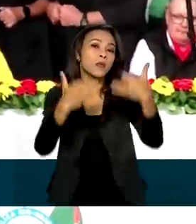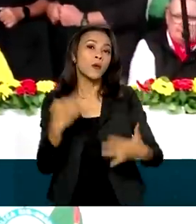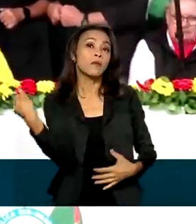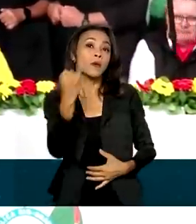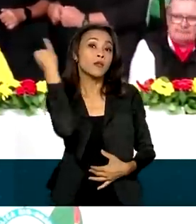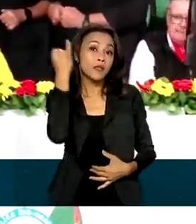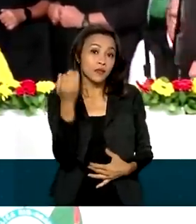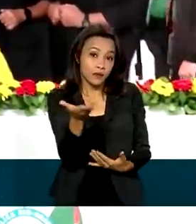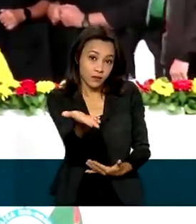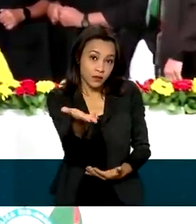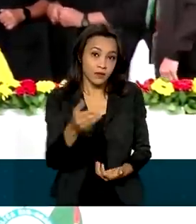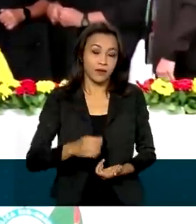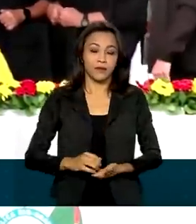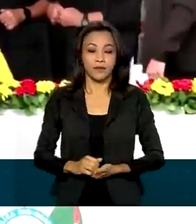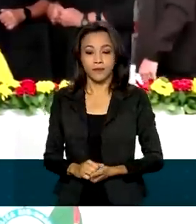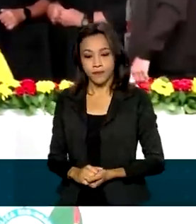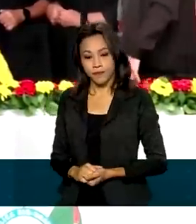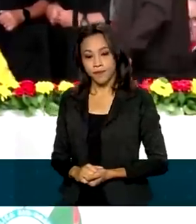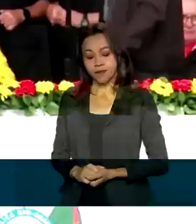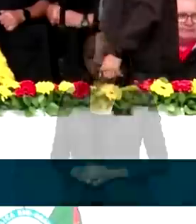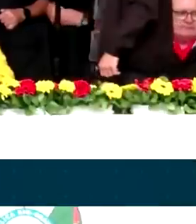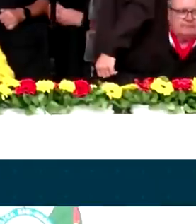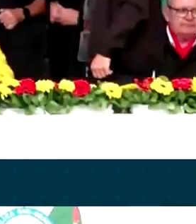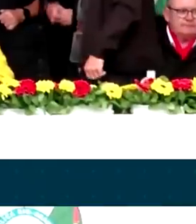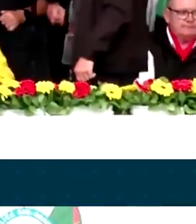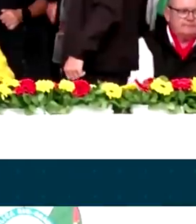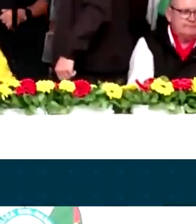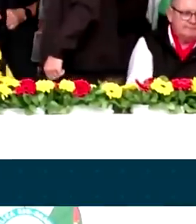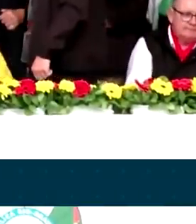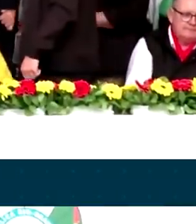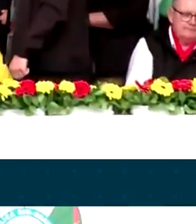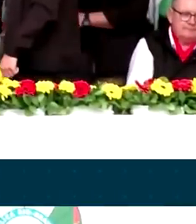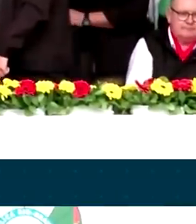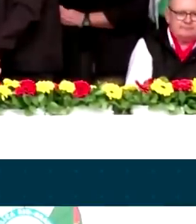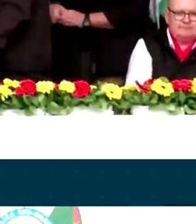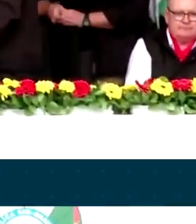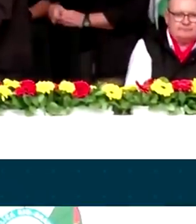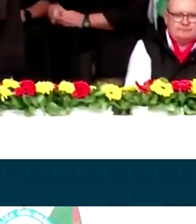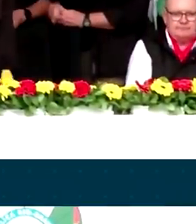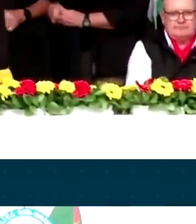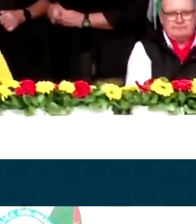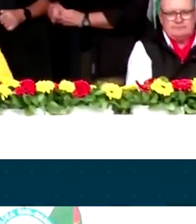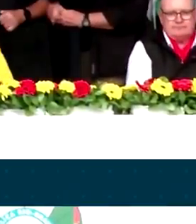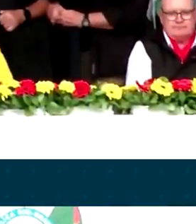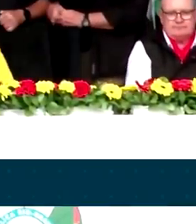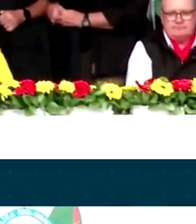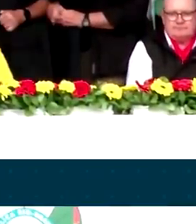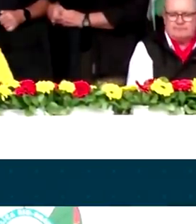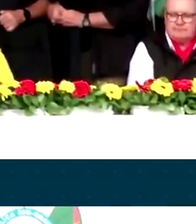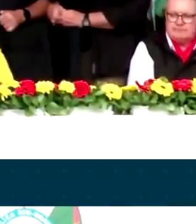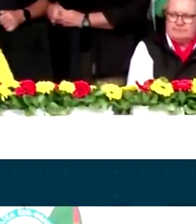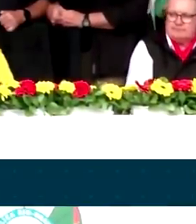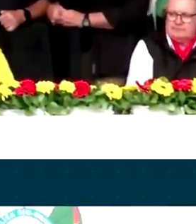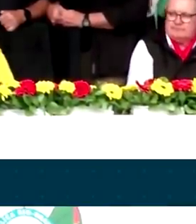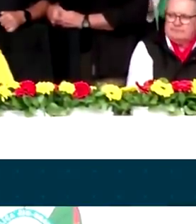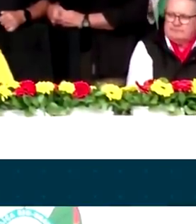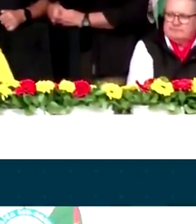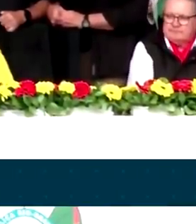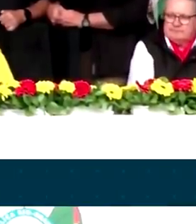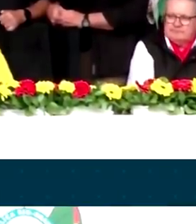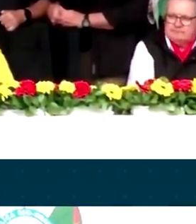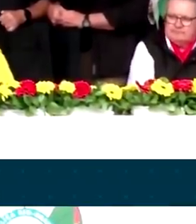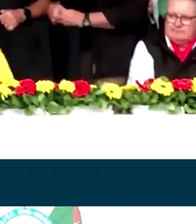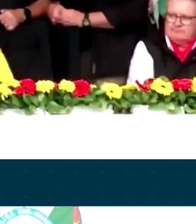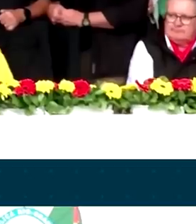país. A todos vocês aqui, do Agro, da Expo Inter, o nosso reconhecimento pelo